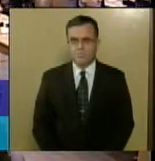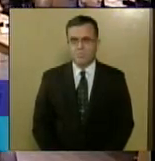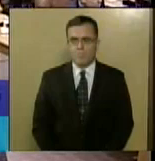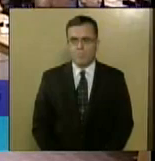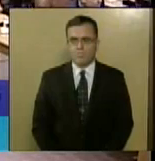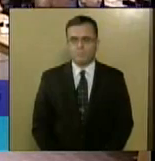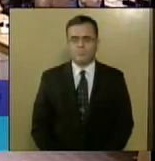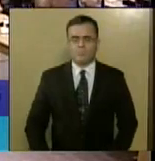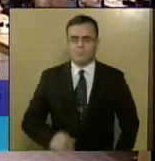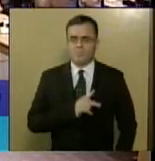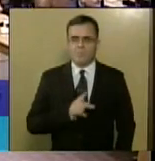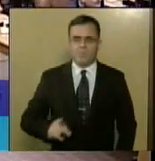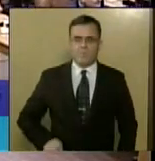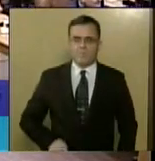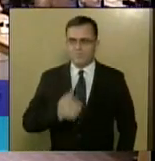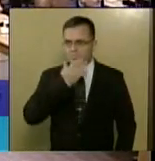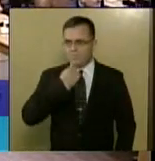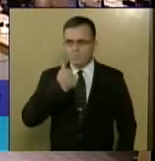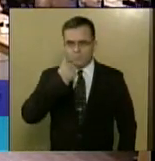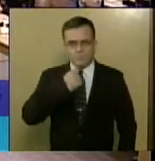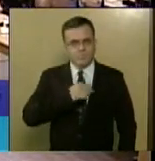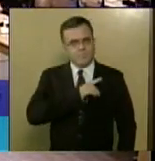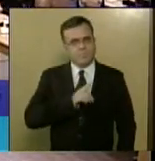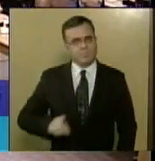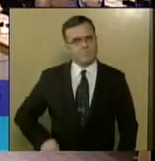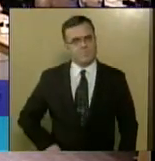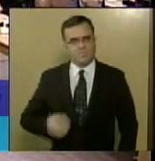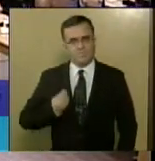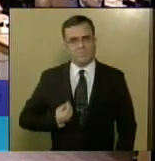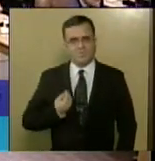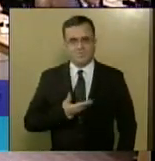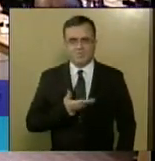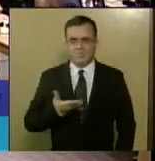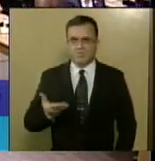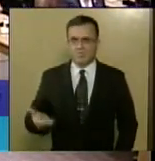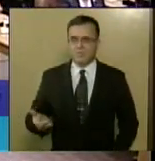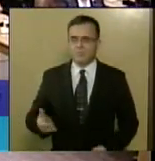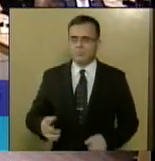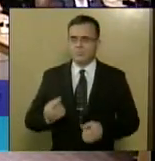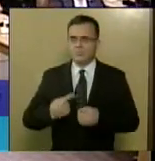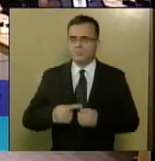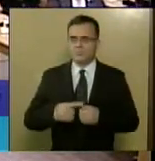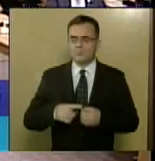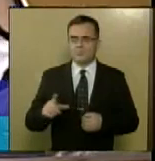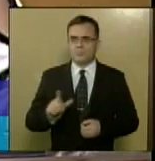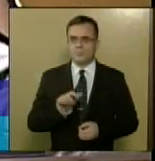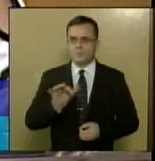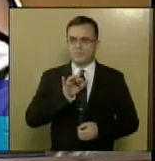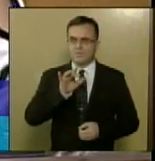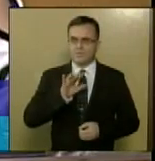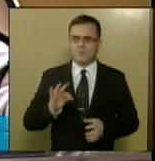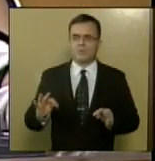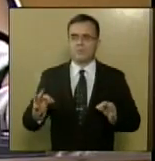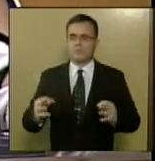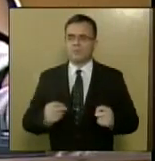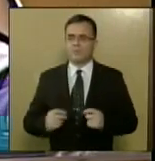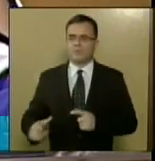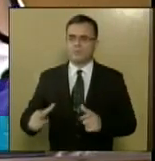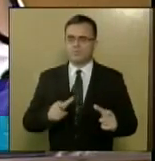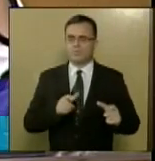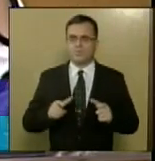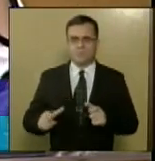Senhor presidente, senhores deputados, senhoras deputadas. O município de Lagarto, não só Lagarto, mas toda a região centro-sul,